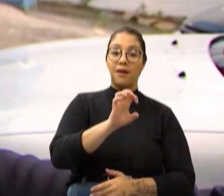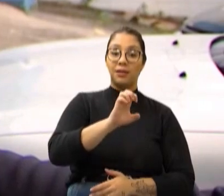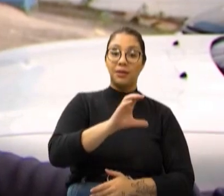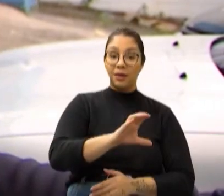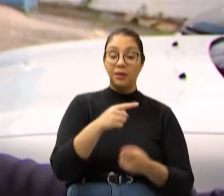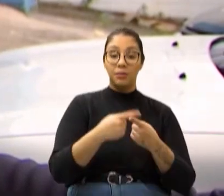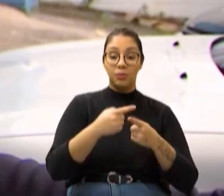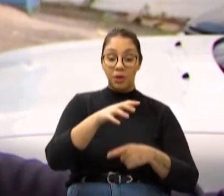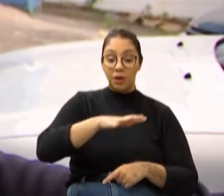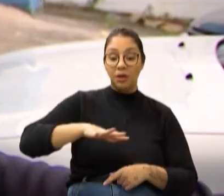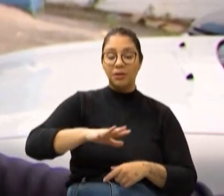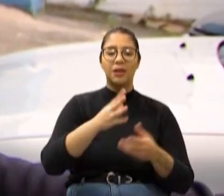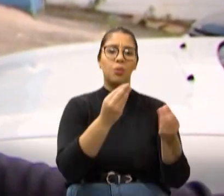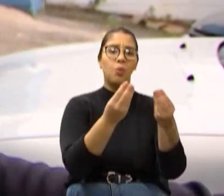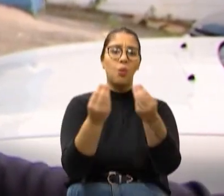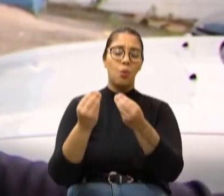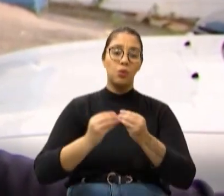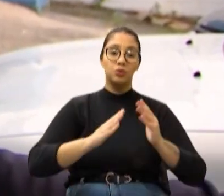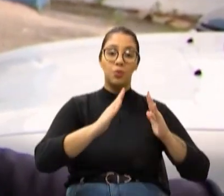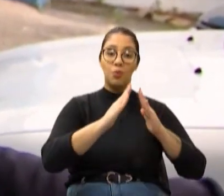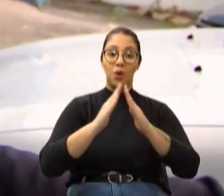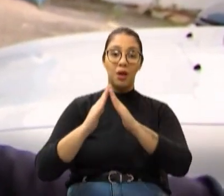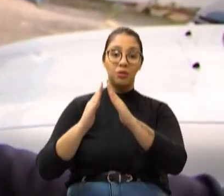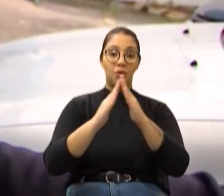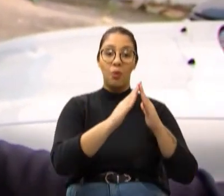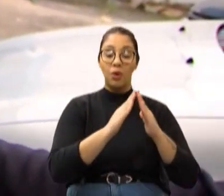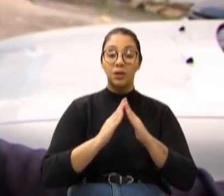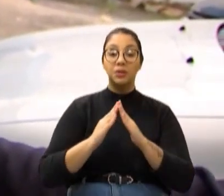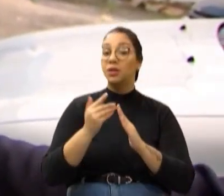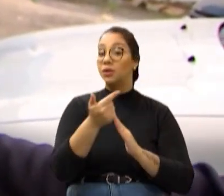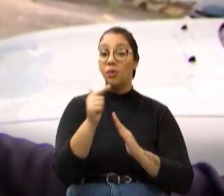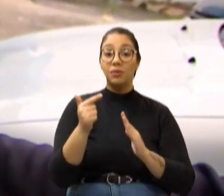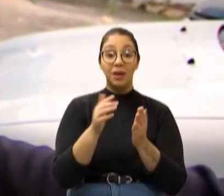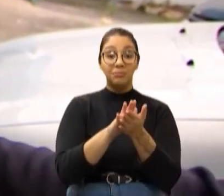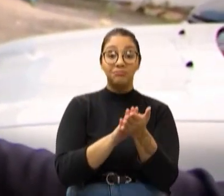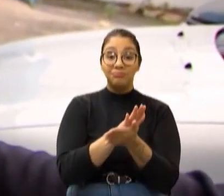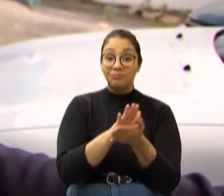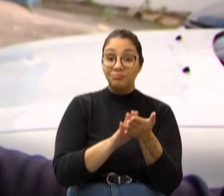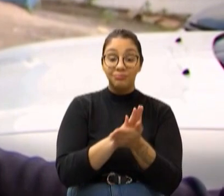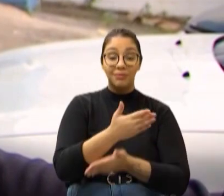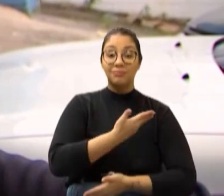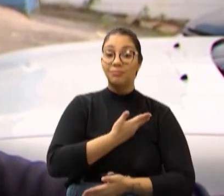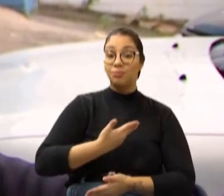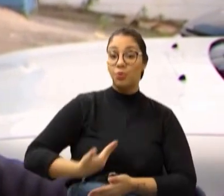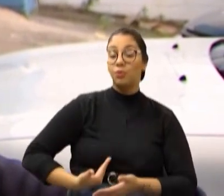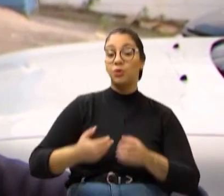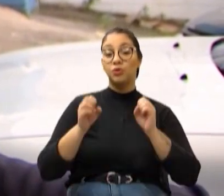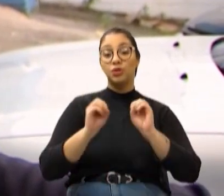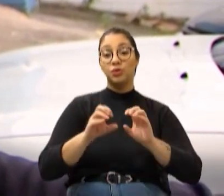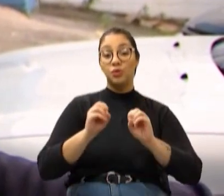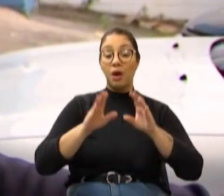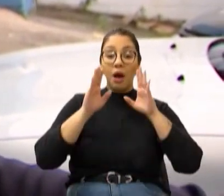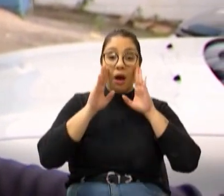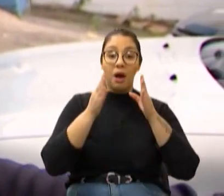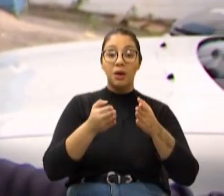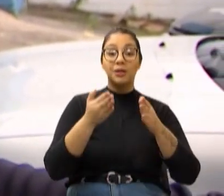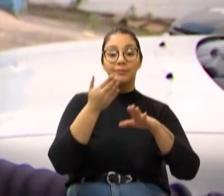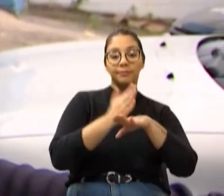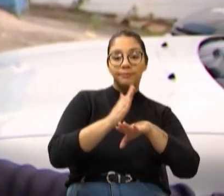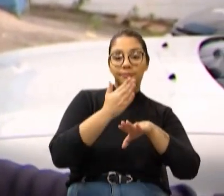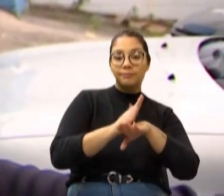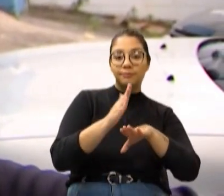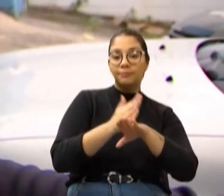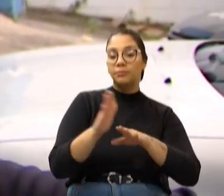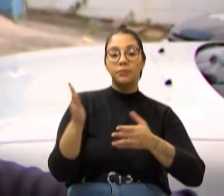nós temos nesta região muitos moradores e não tem nenhum equipamento público de educação